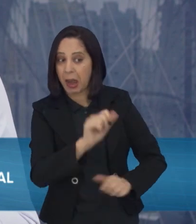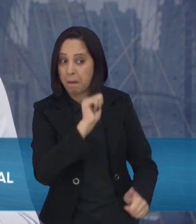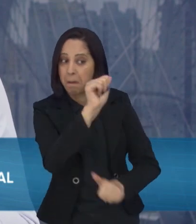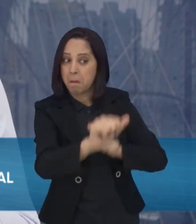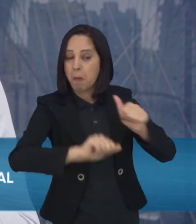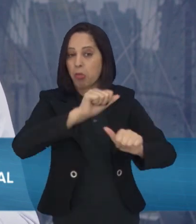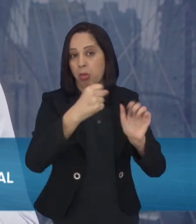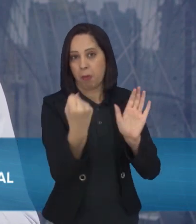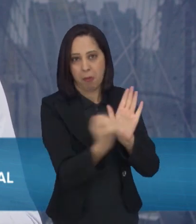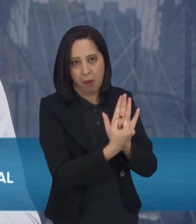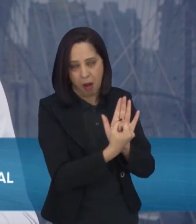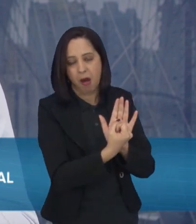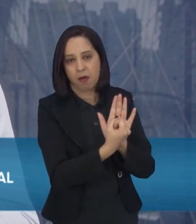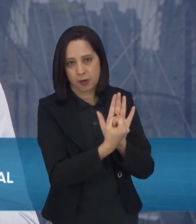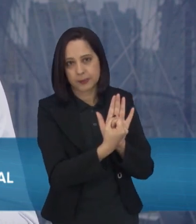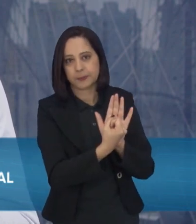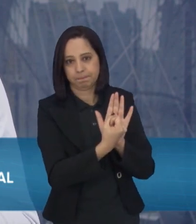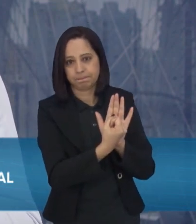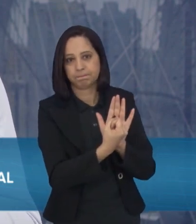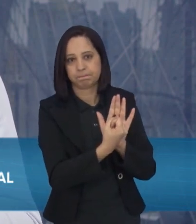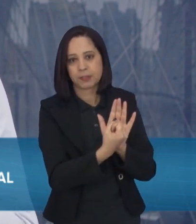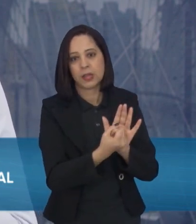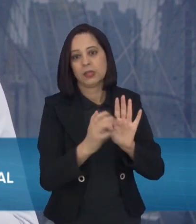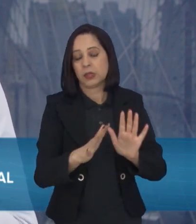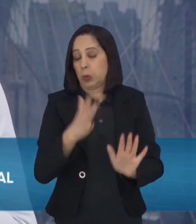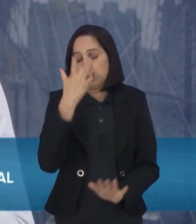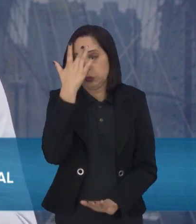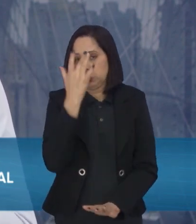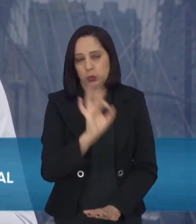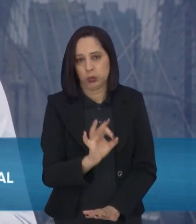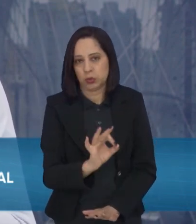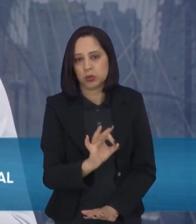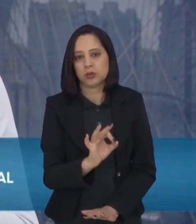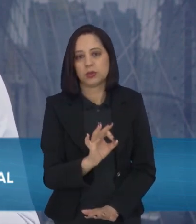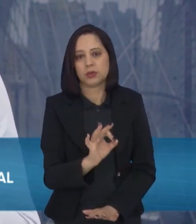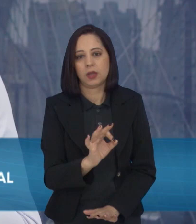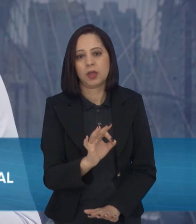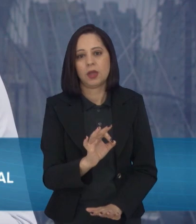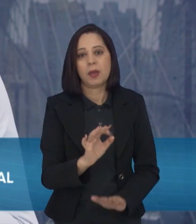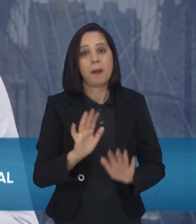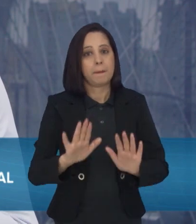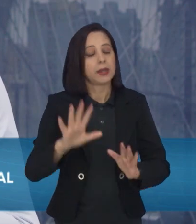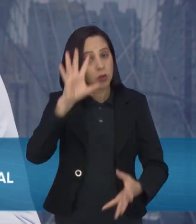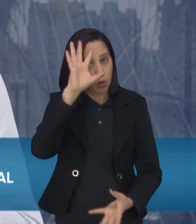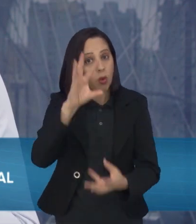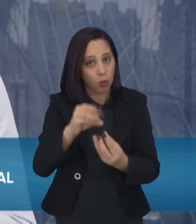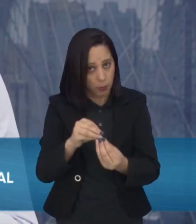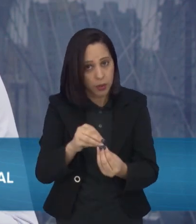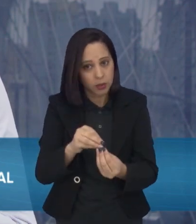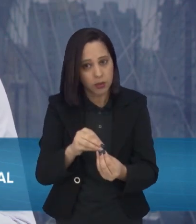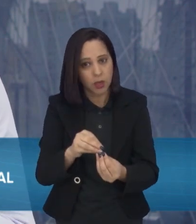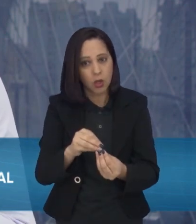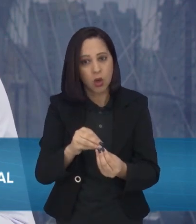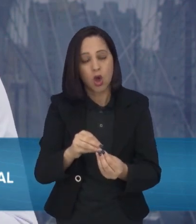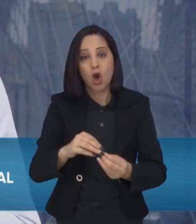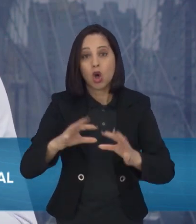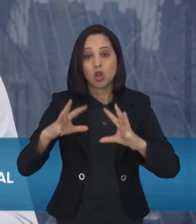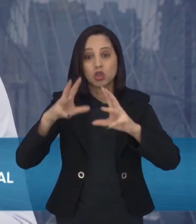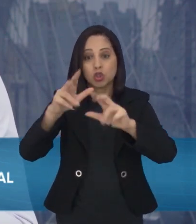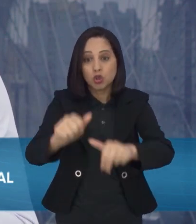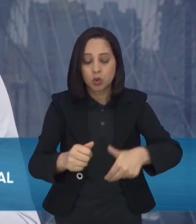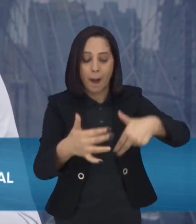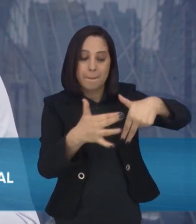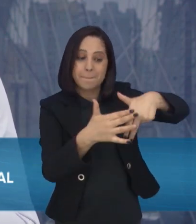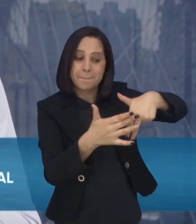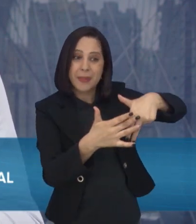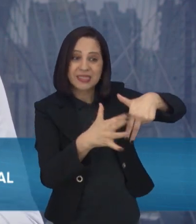a mudança para esses receptores que estavam totalmente saturados. Só para lhe entender, todos os pacientes, nós, todos,